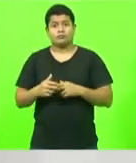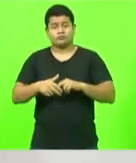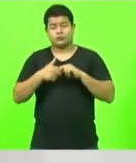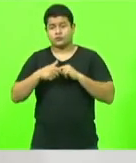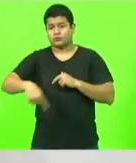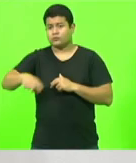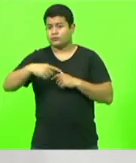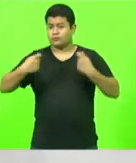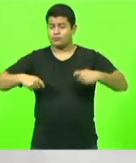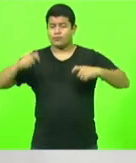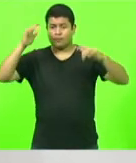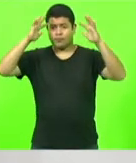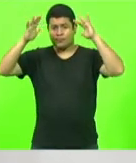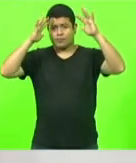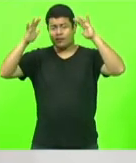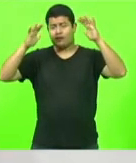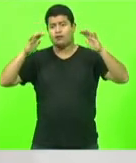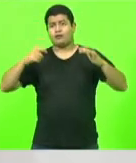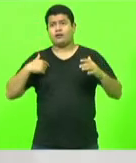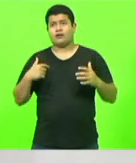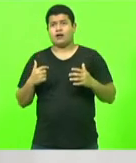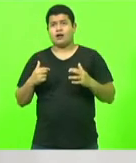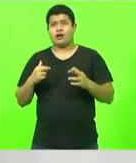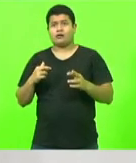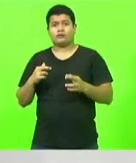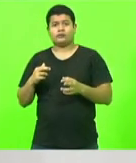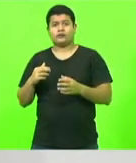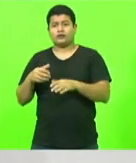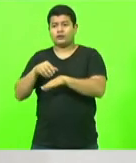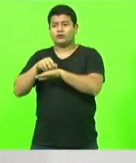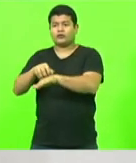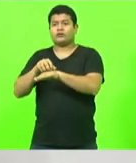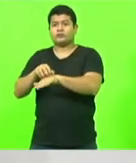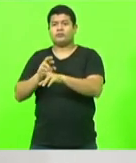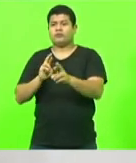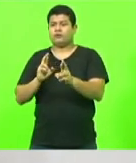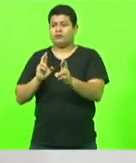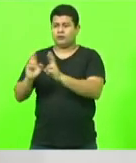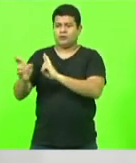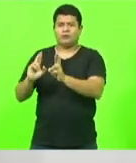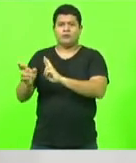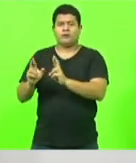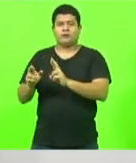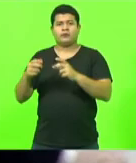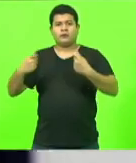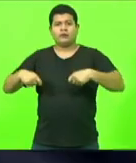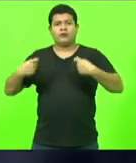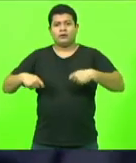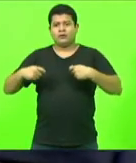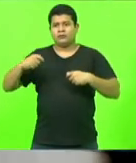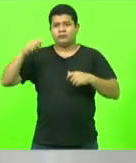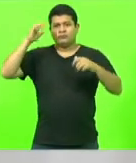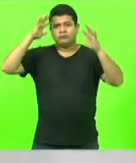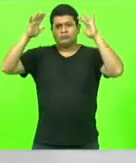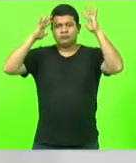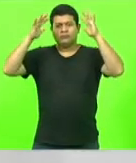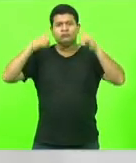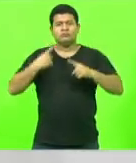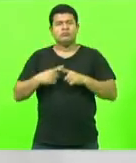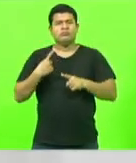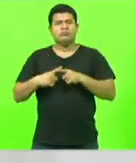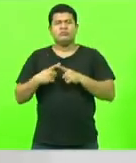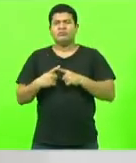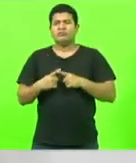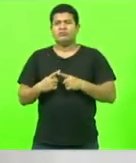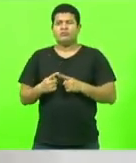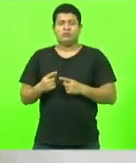além do transporte rodoviário, pensar em alternativas para Santa Catarina. Por que foi abandonado no passado